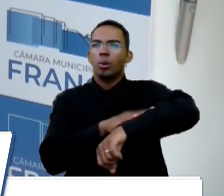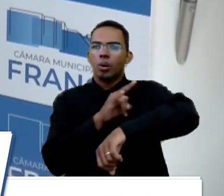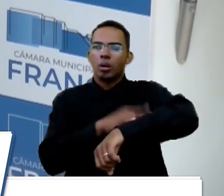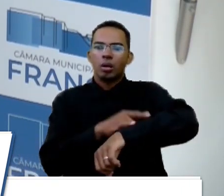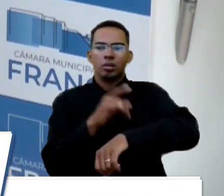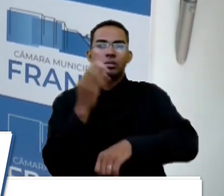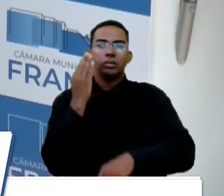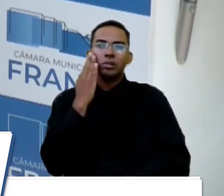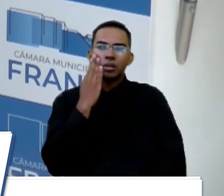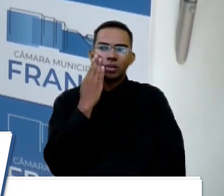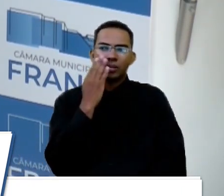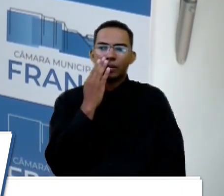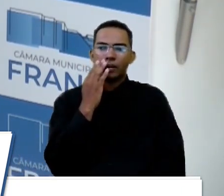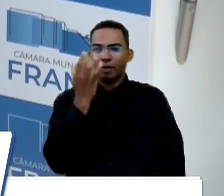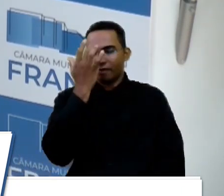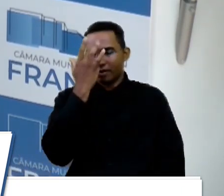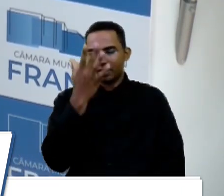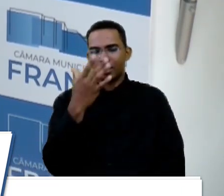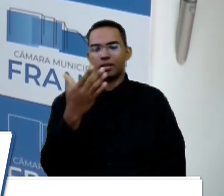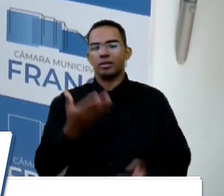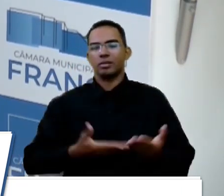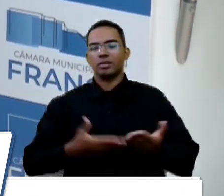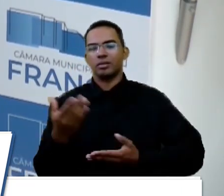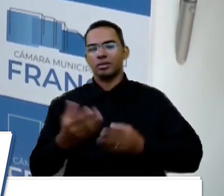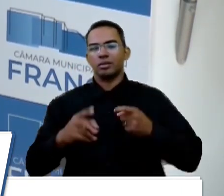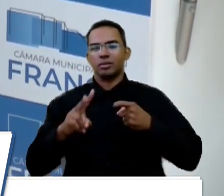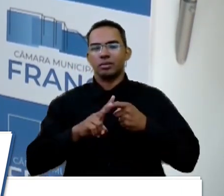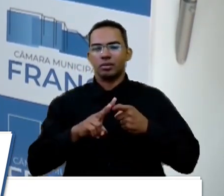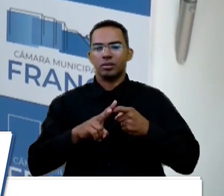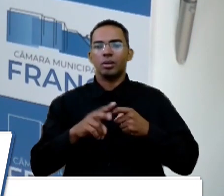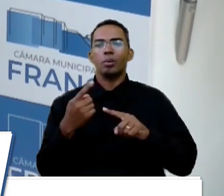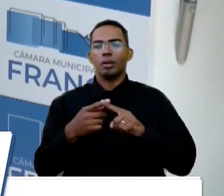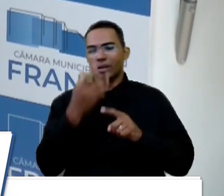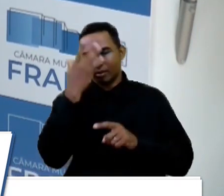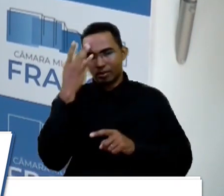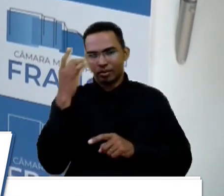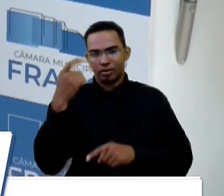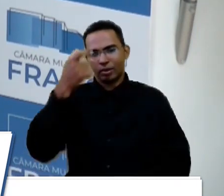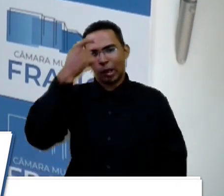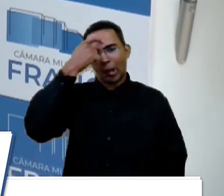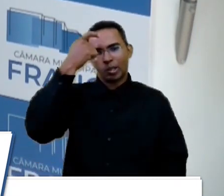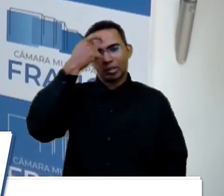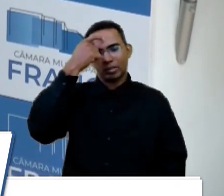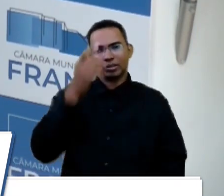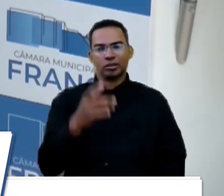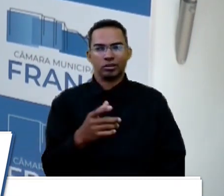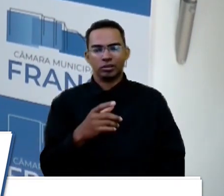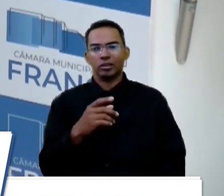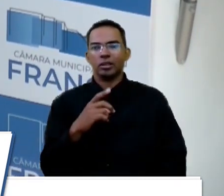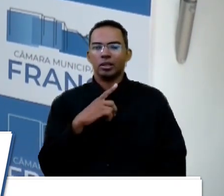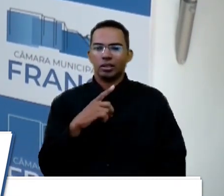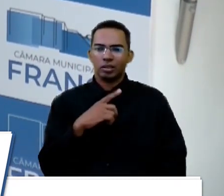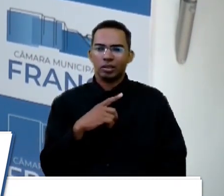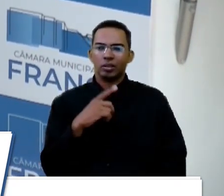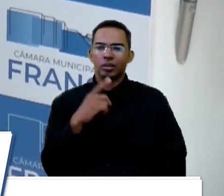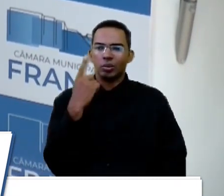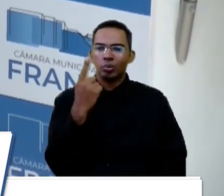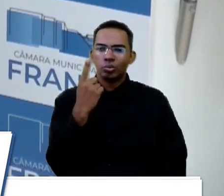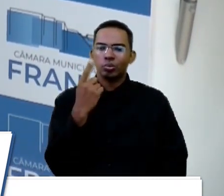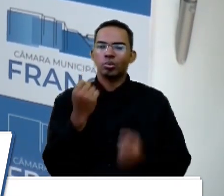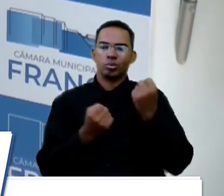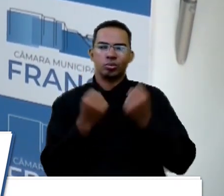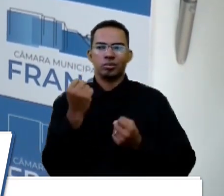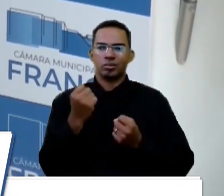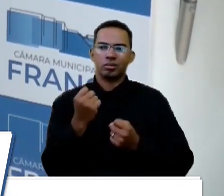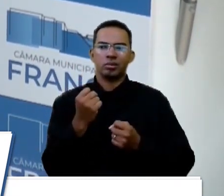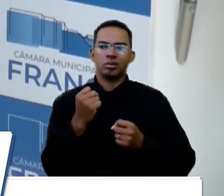entendeu? Pra facilitar o serviço do vetimóvel. Porque as pessoas precisam de ter um pouquinho de consciência. A gente só tem um vetimóvel. Então,